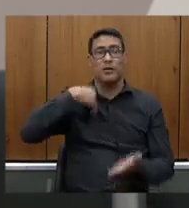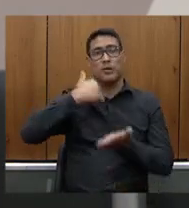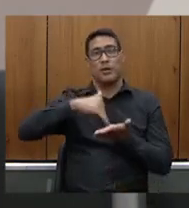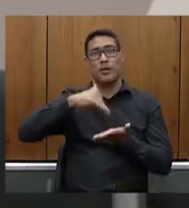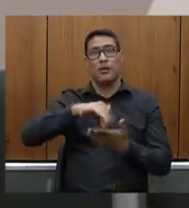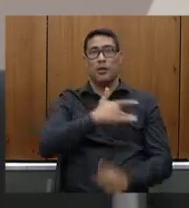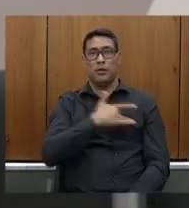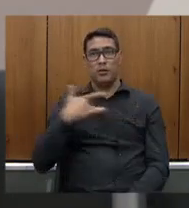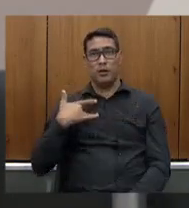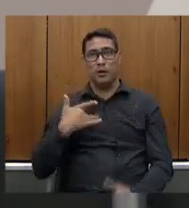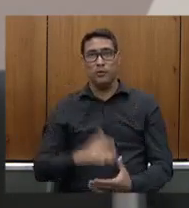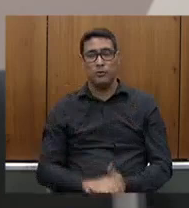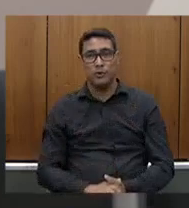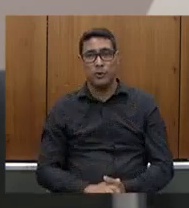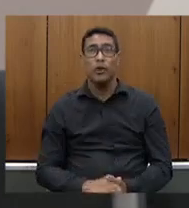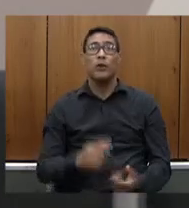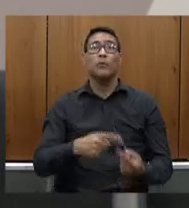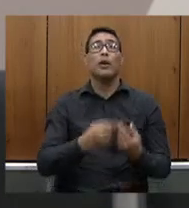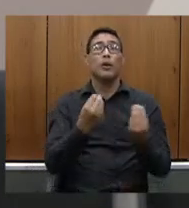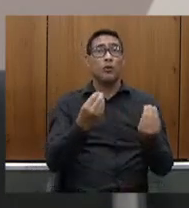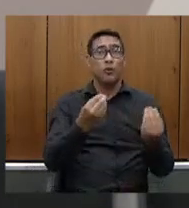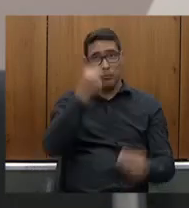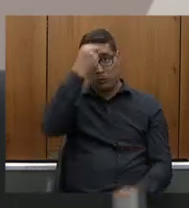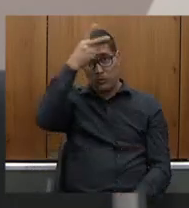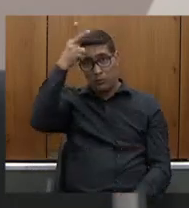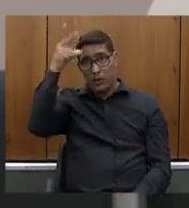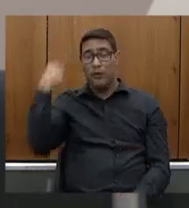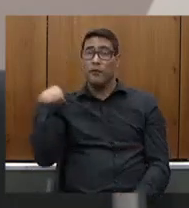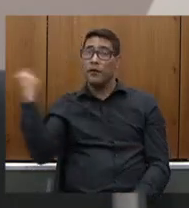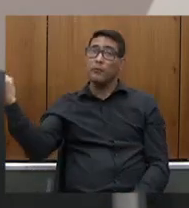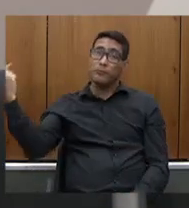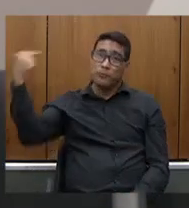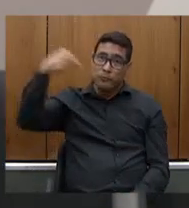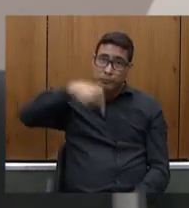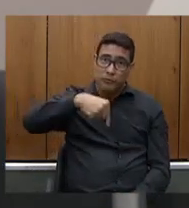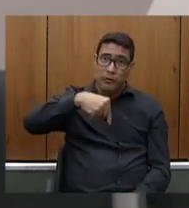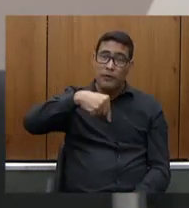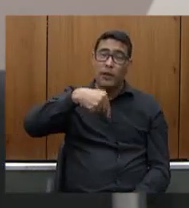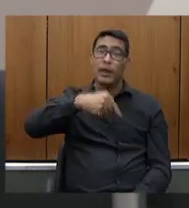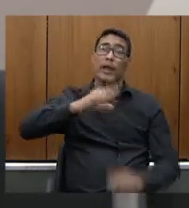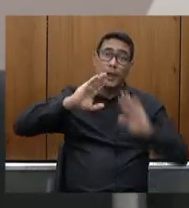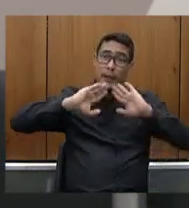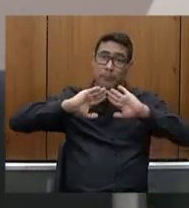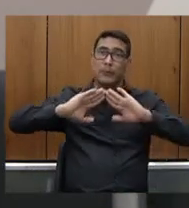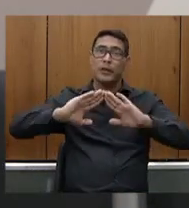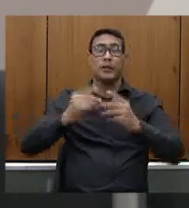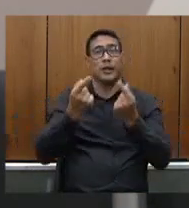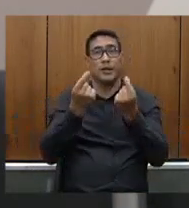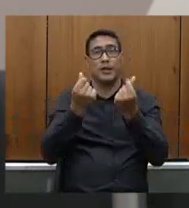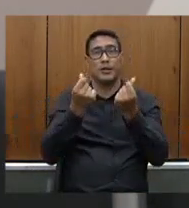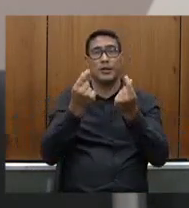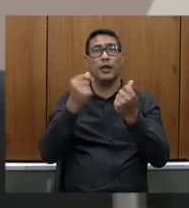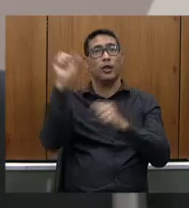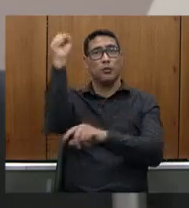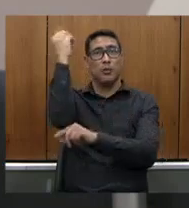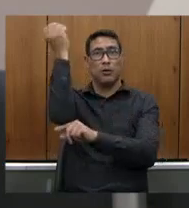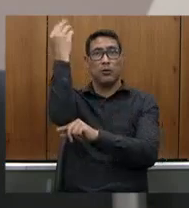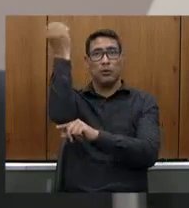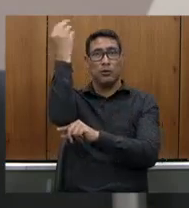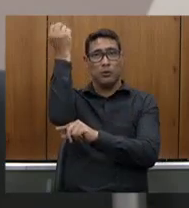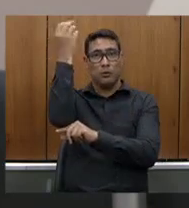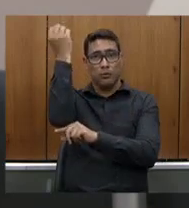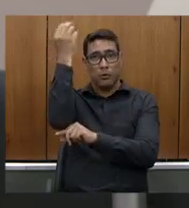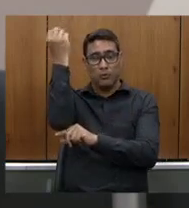os prefeitos virem até nós deputados e pedir dinheiro para a ambulância e ambulância para vir para Belo